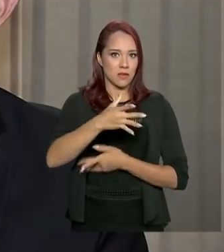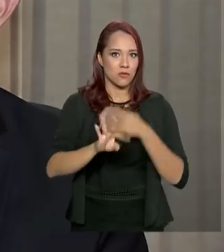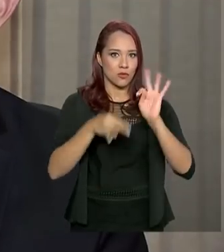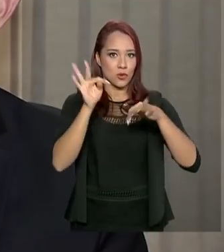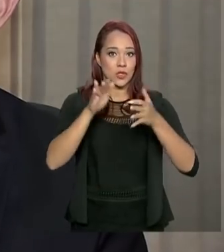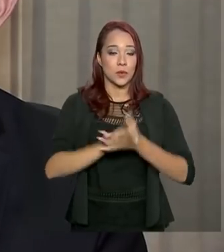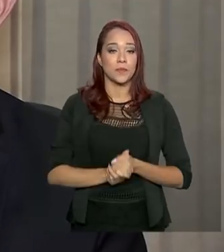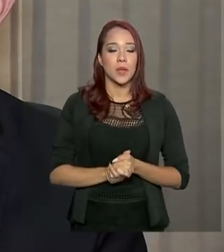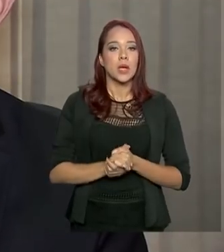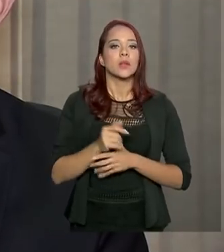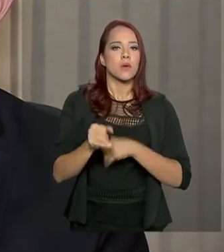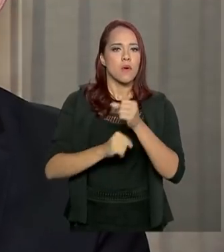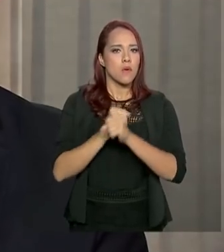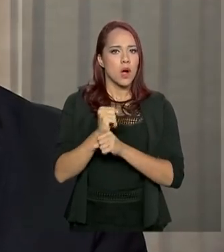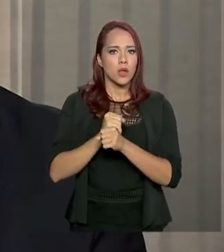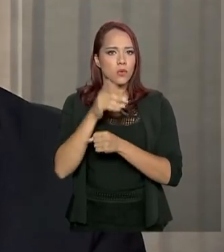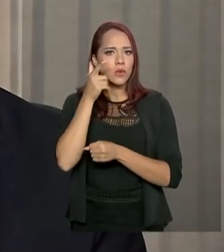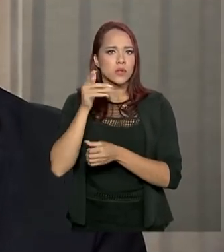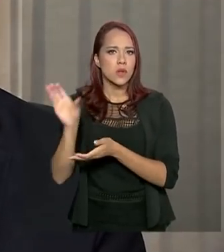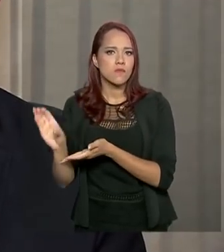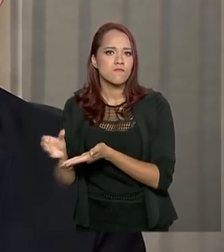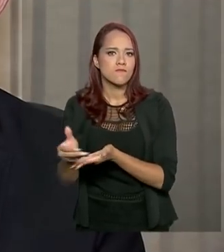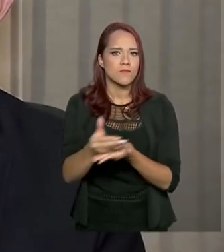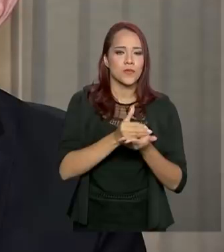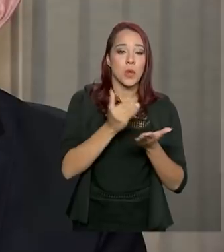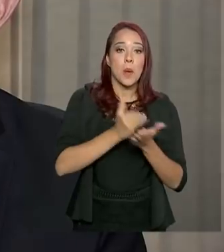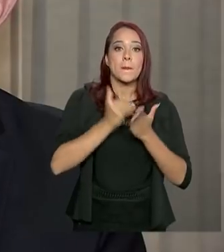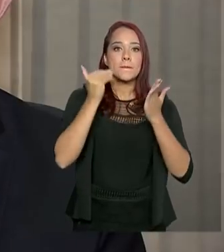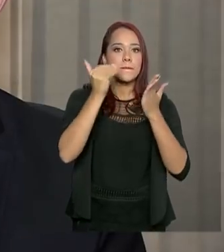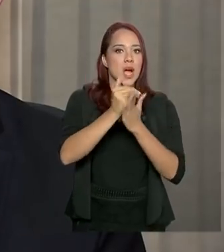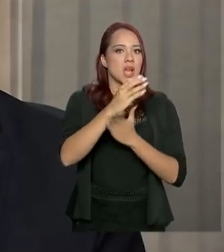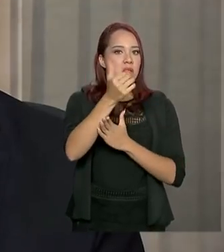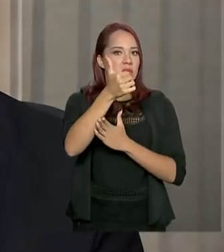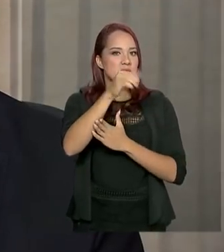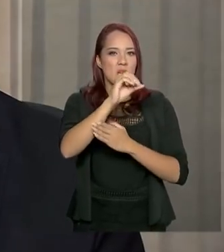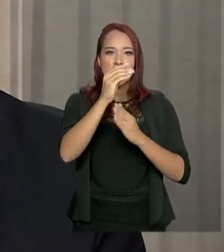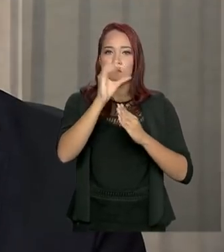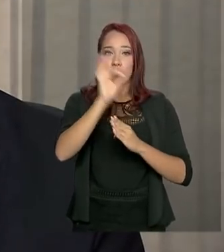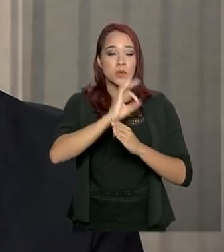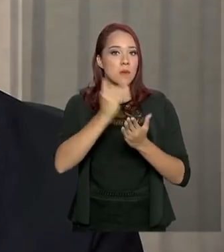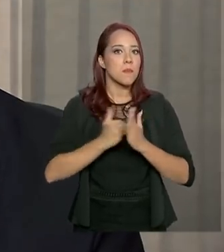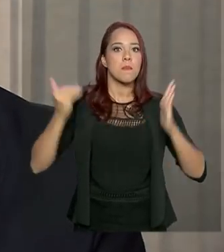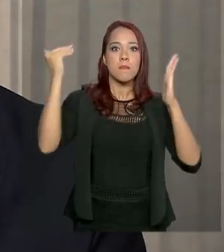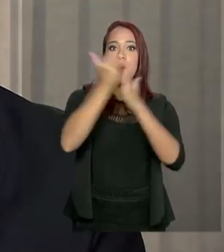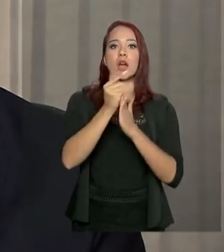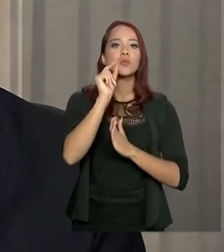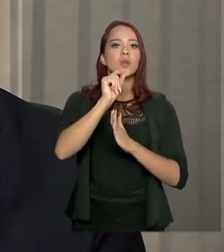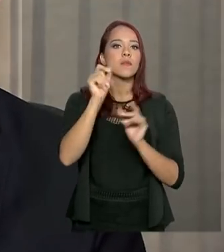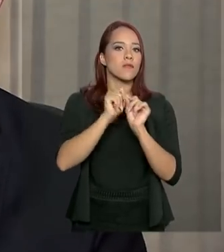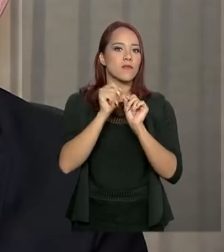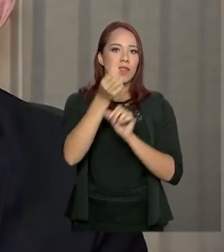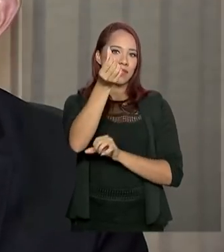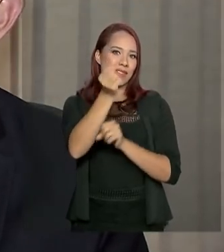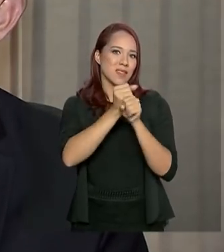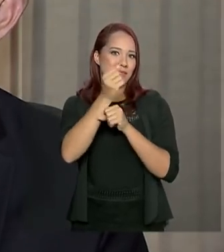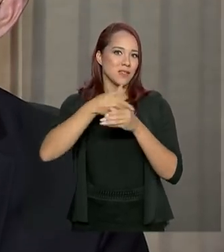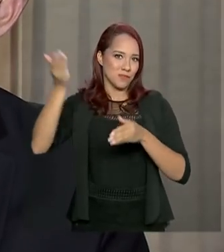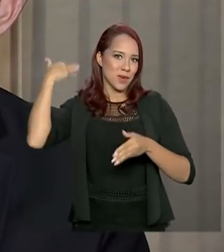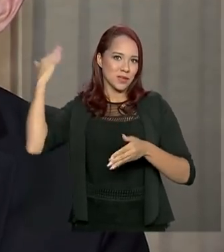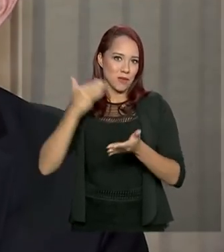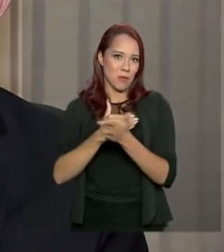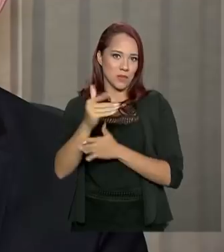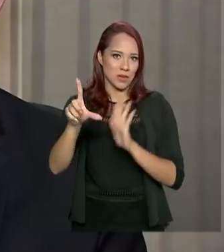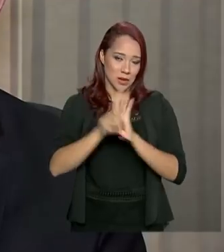nós colhemos mais do que quase o décuplo do que foi feito em seis anos, desde o início da lei.